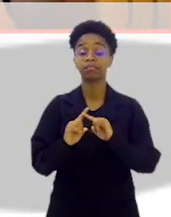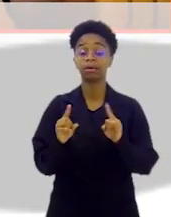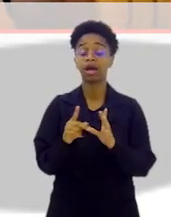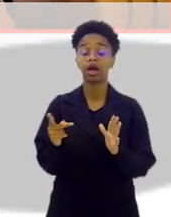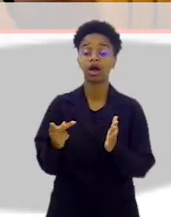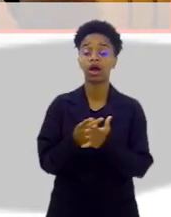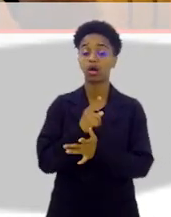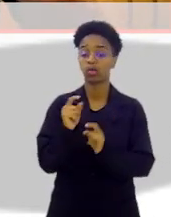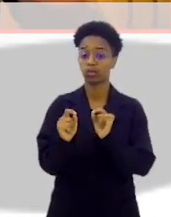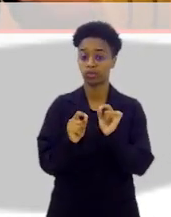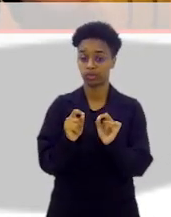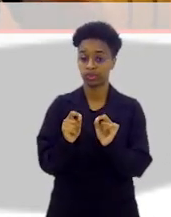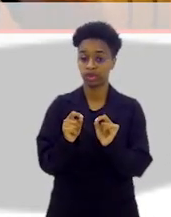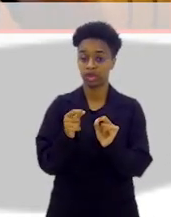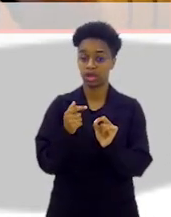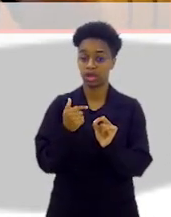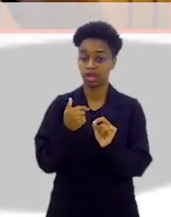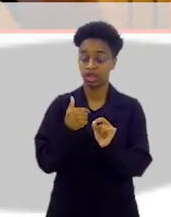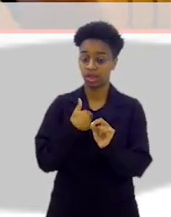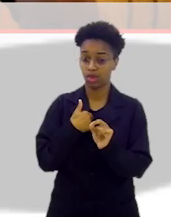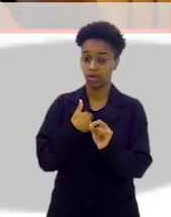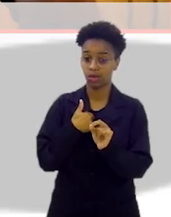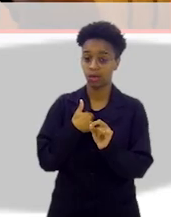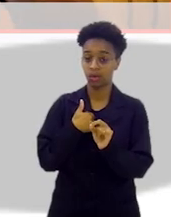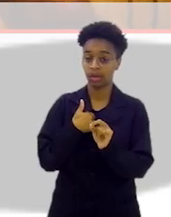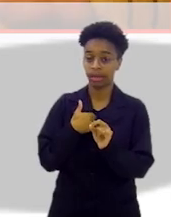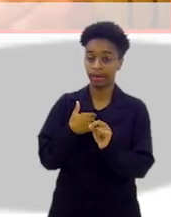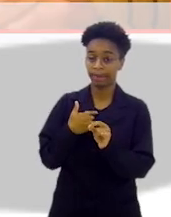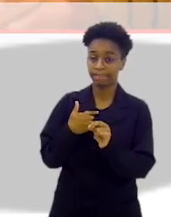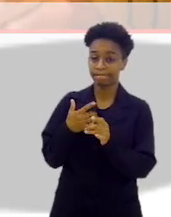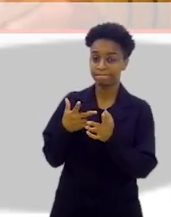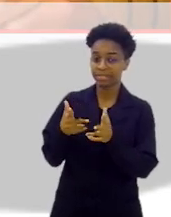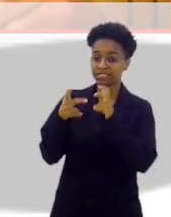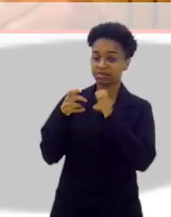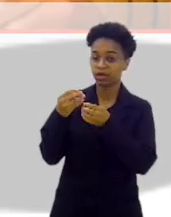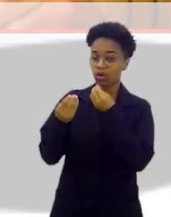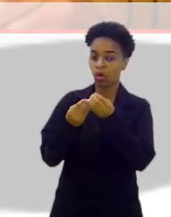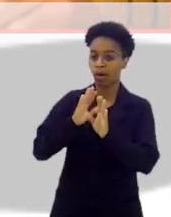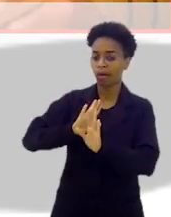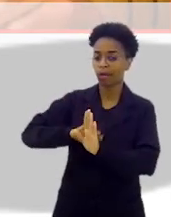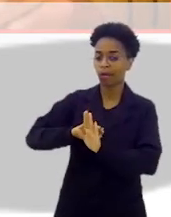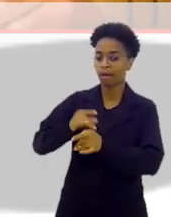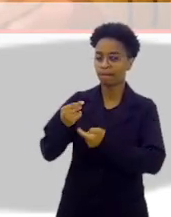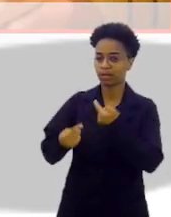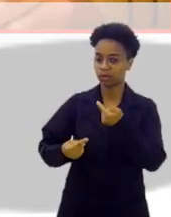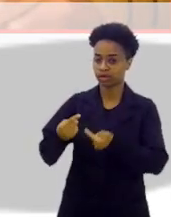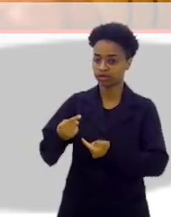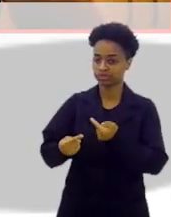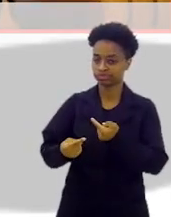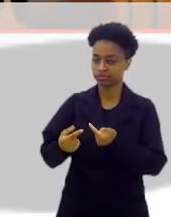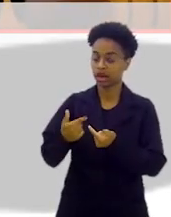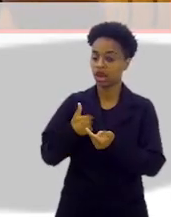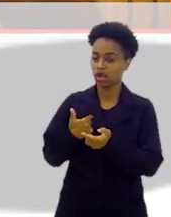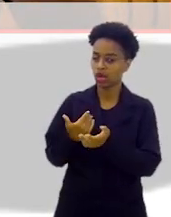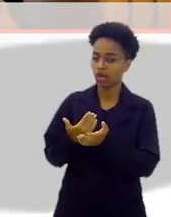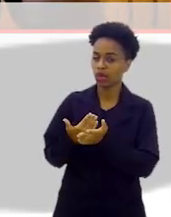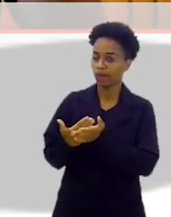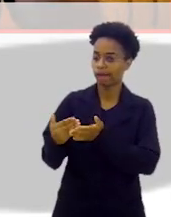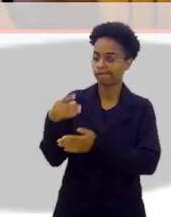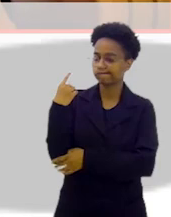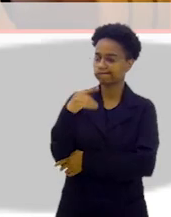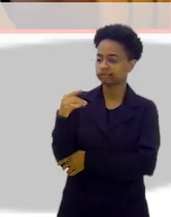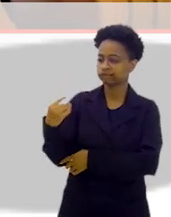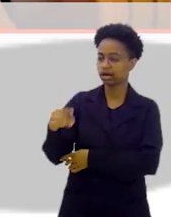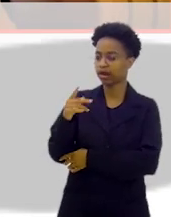Aí acontece que eu entrei nos bastidores da política. Sim. E comecei a